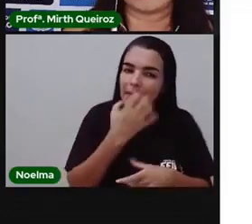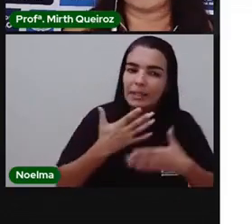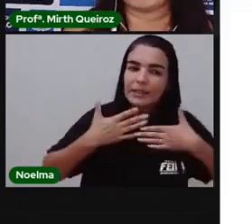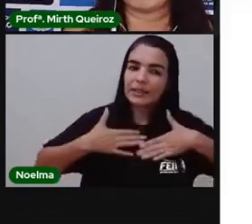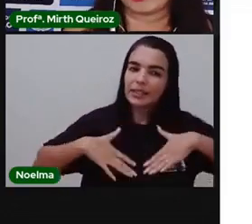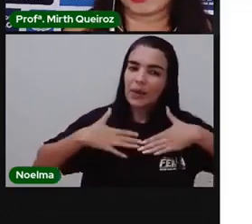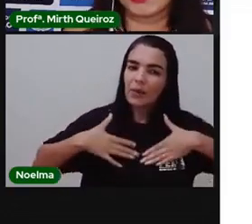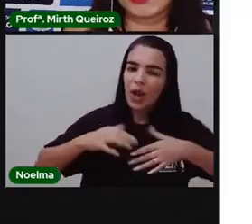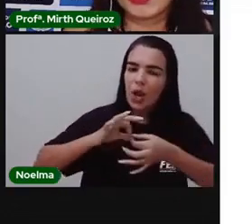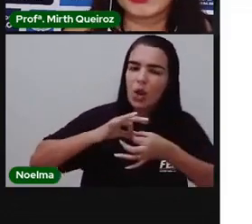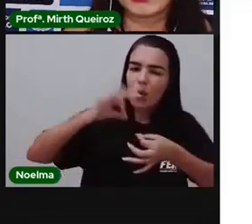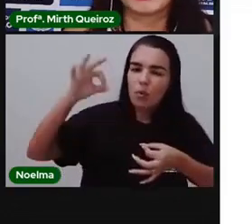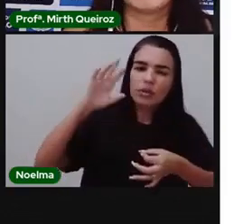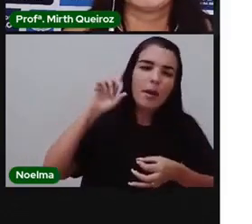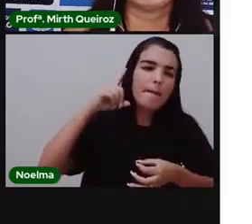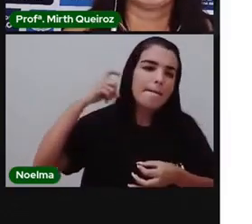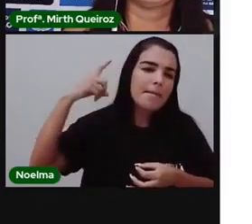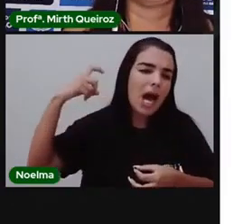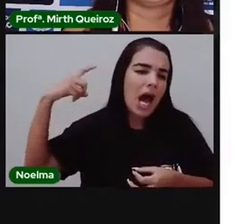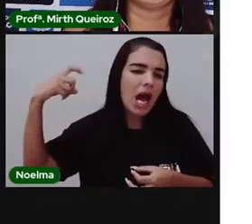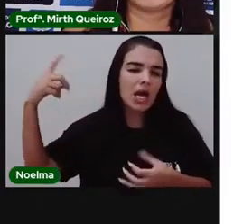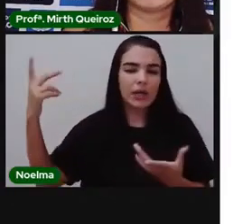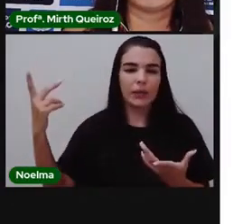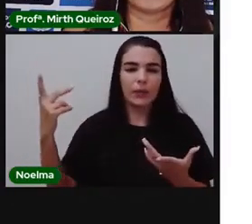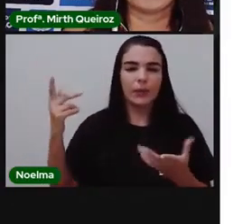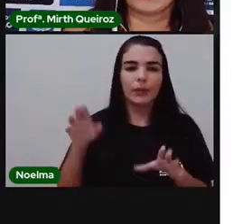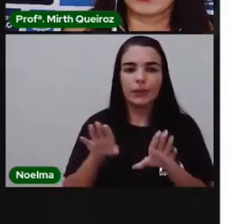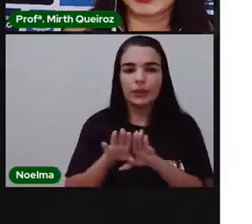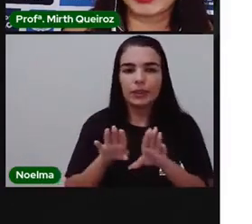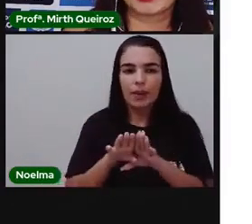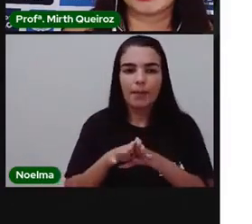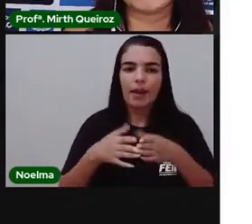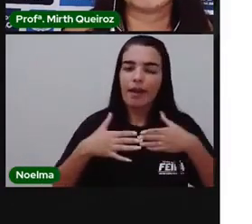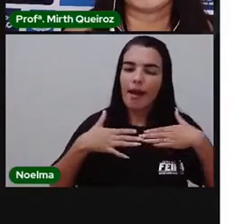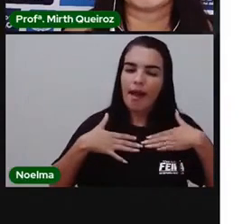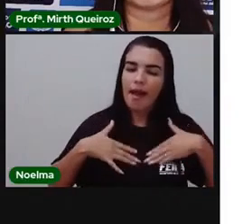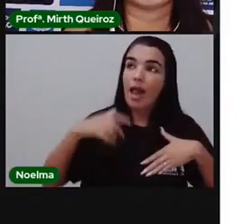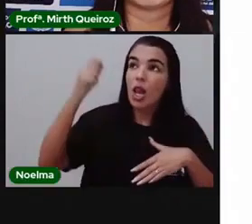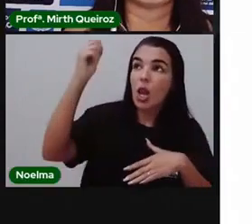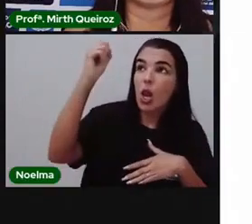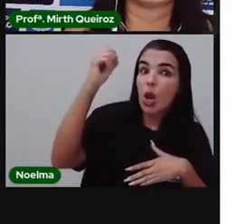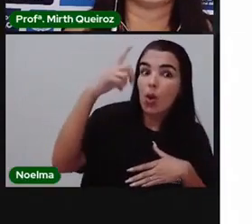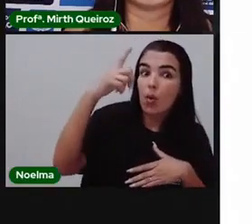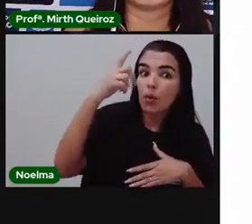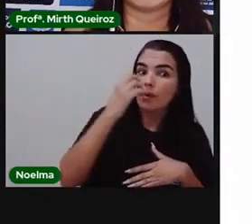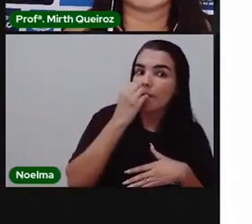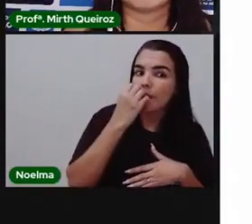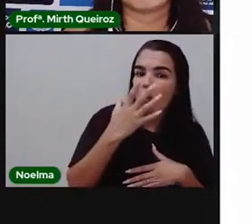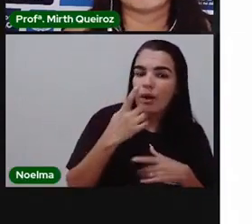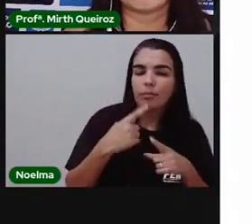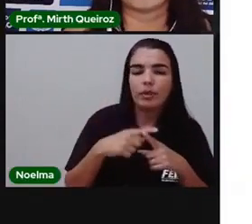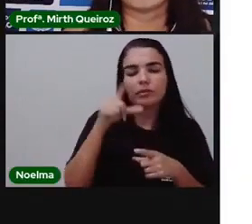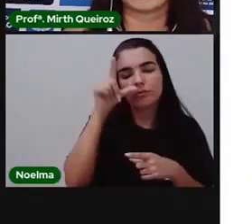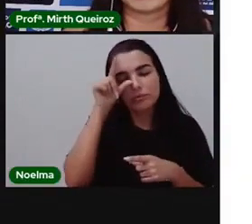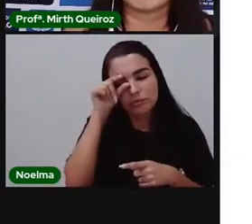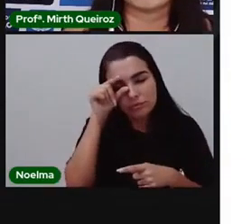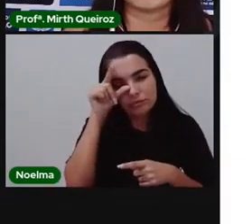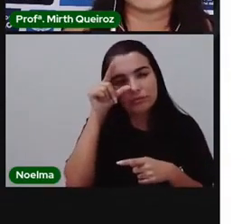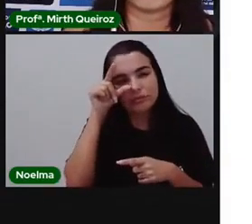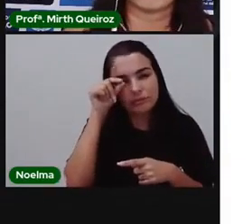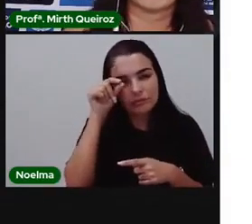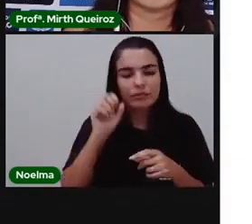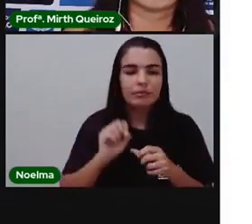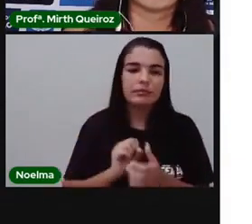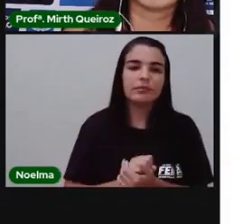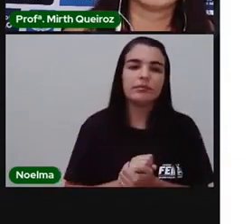tá? Longe de barulho. E também com muita iluminação. Para que vocês não venham a ter algum problema